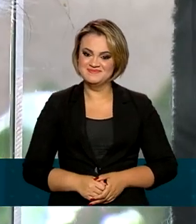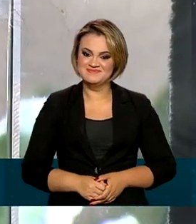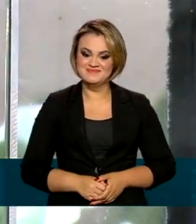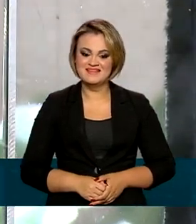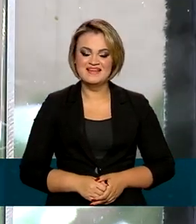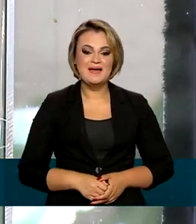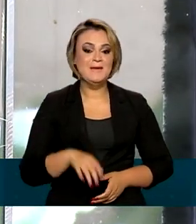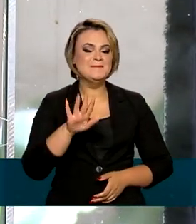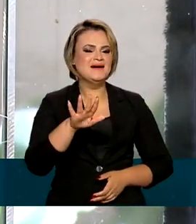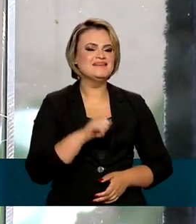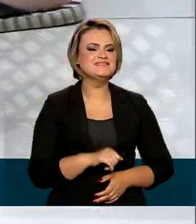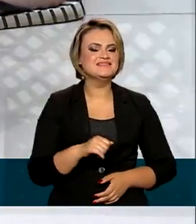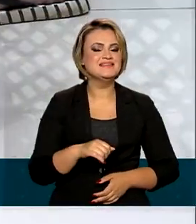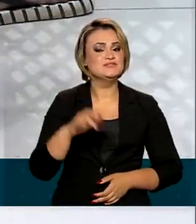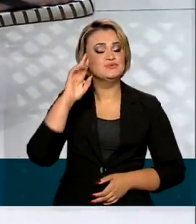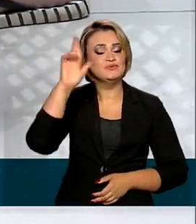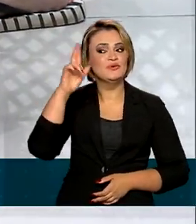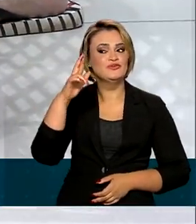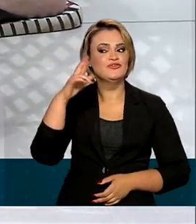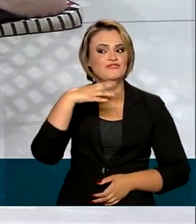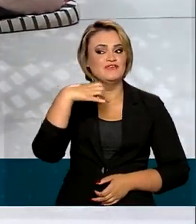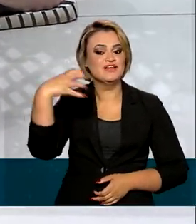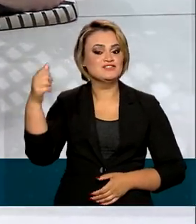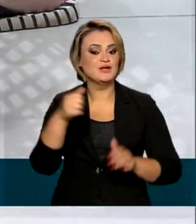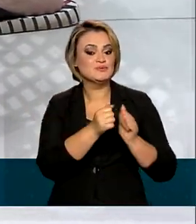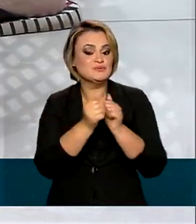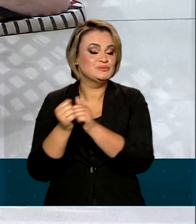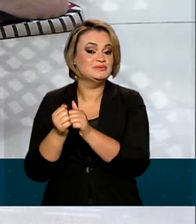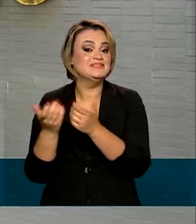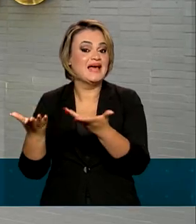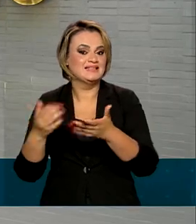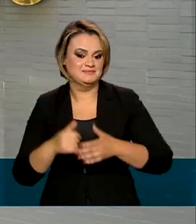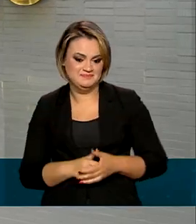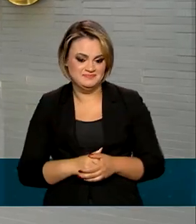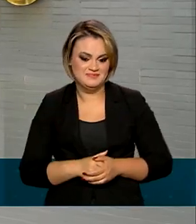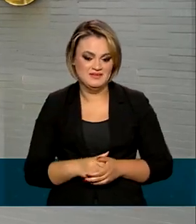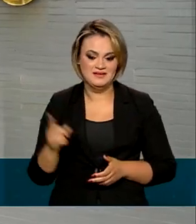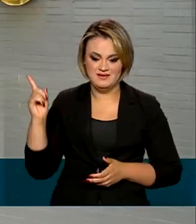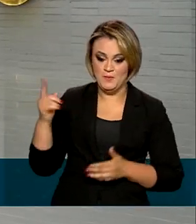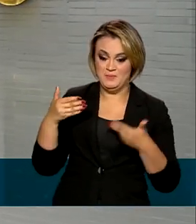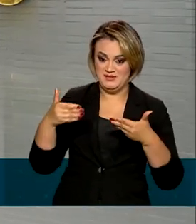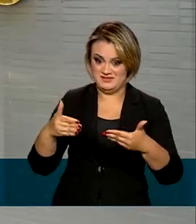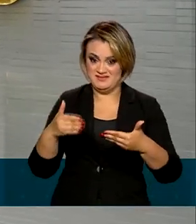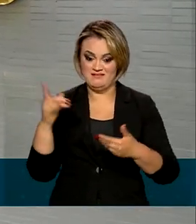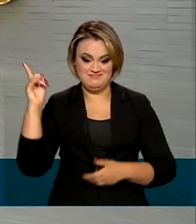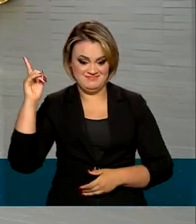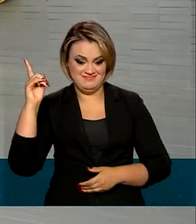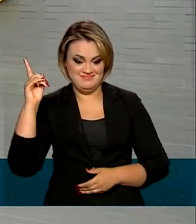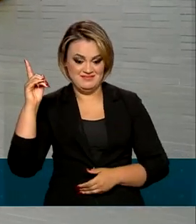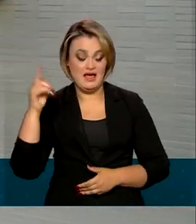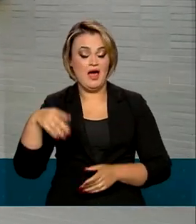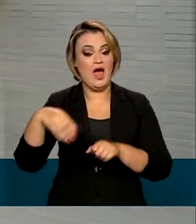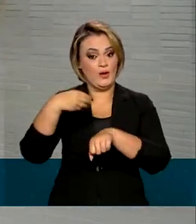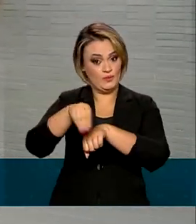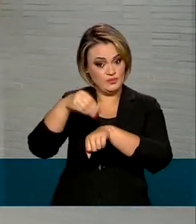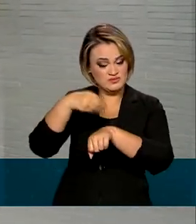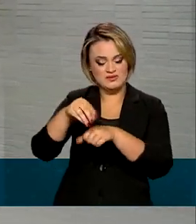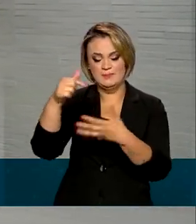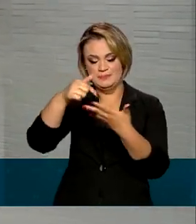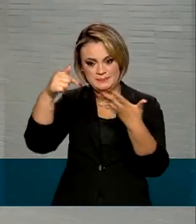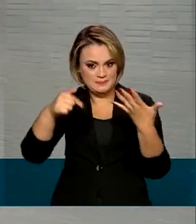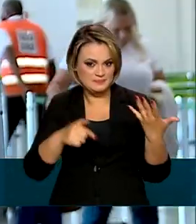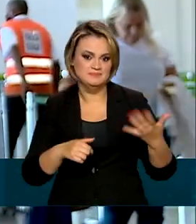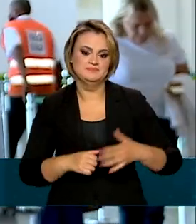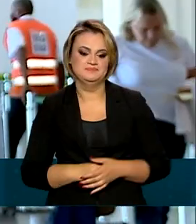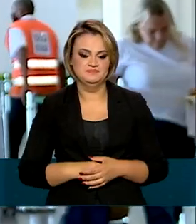Mas e se o dono do bichinho quiser levar um animal de estimação para o exterior? O Ministério da Agricultura e Pecuária recomenda uma série de